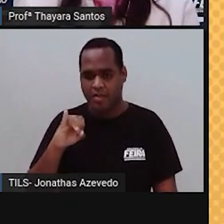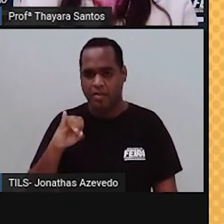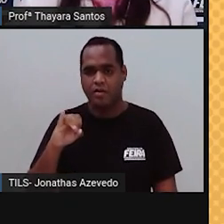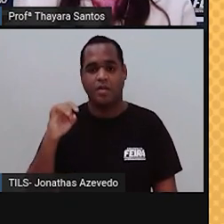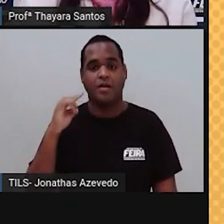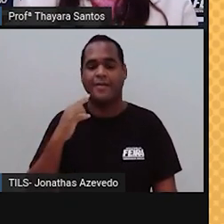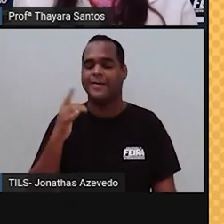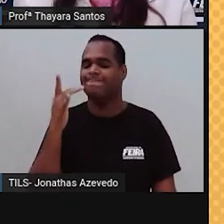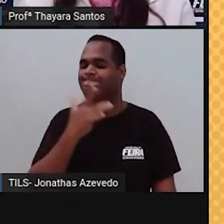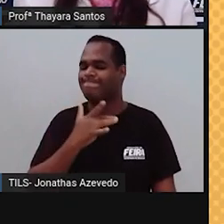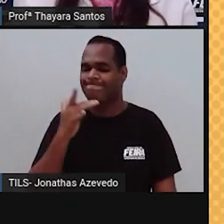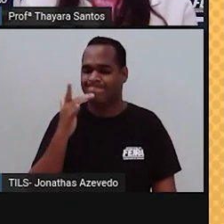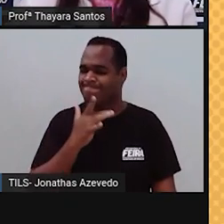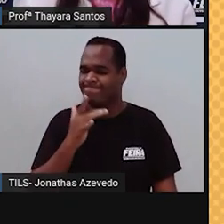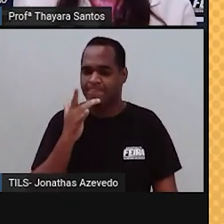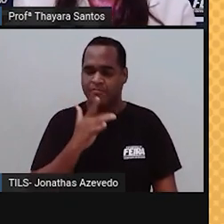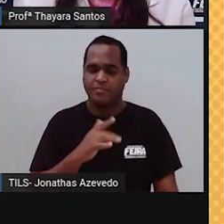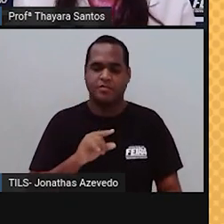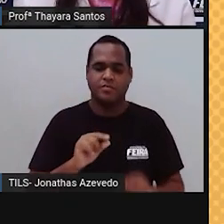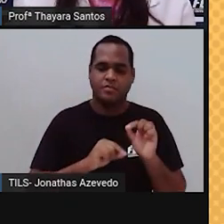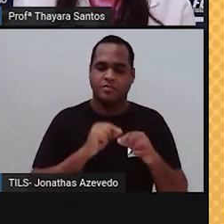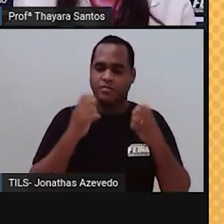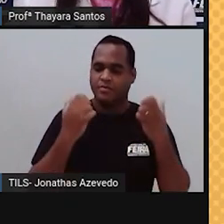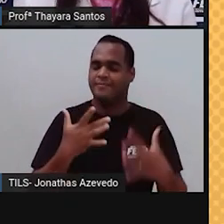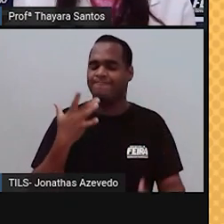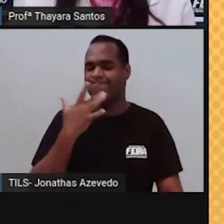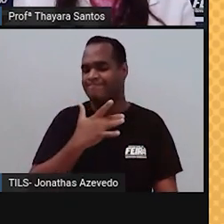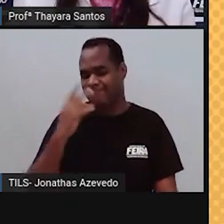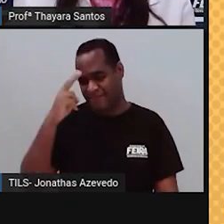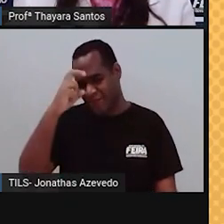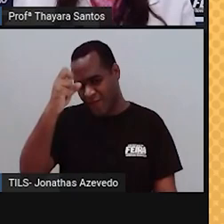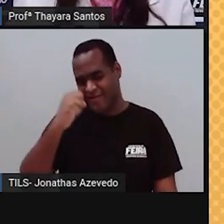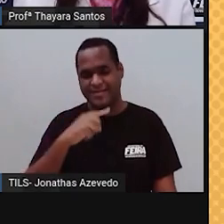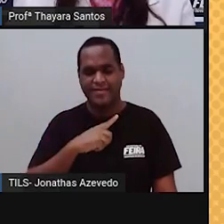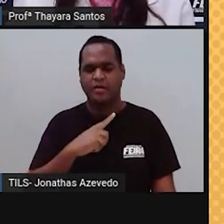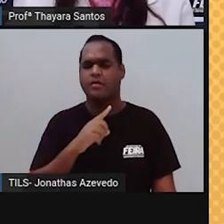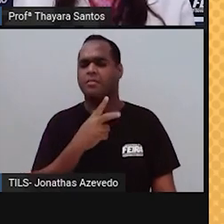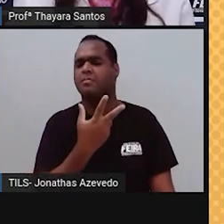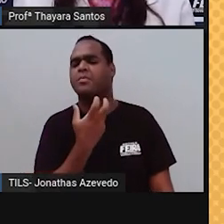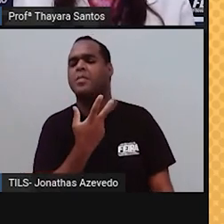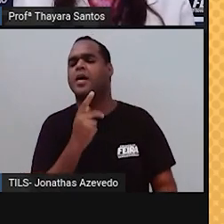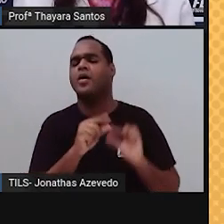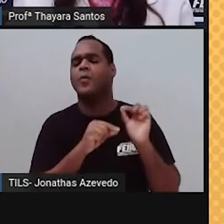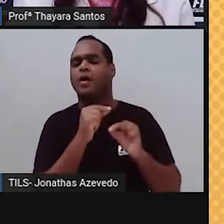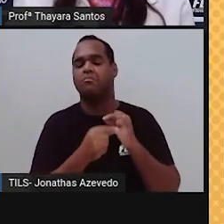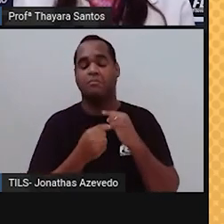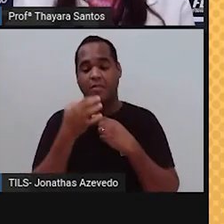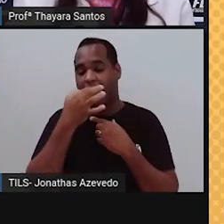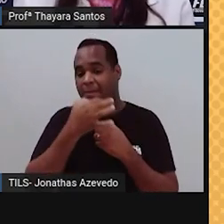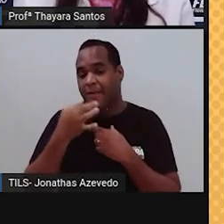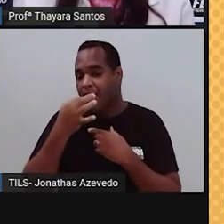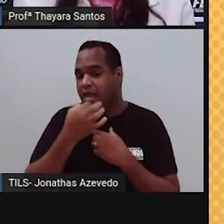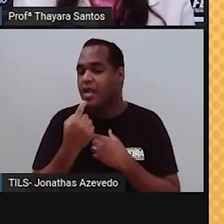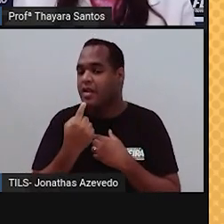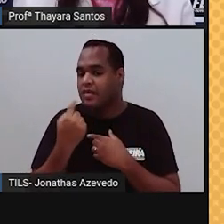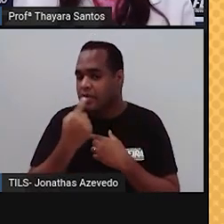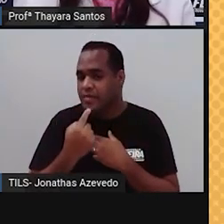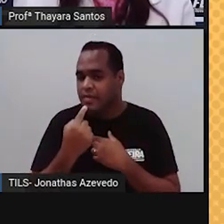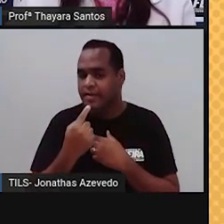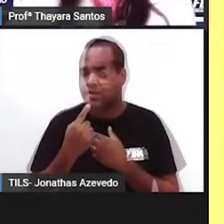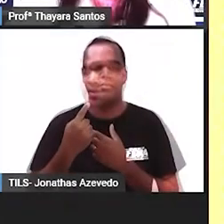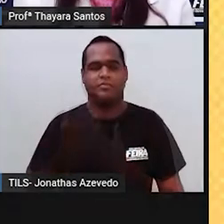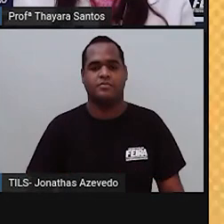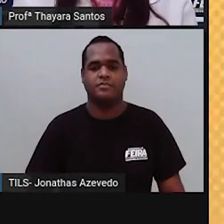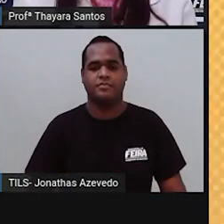muito saborosa. É o sabor umami. Ele está mais... As papilas que percebem esse sabor estão localizadas mais aqui na região central da nossa